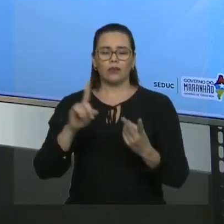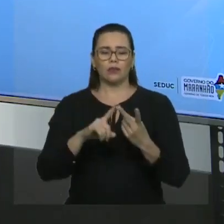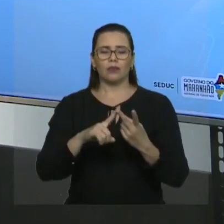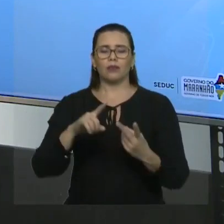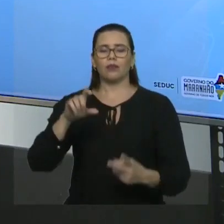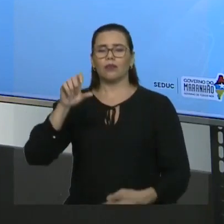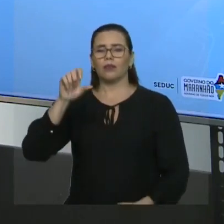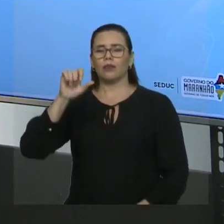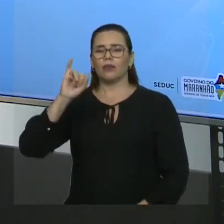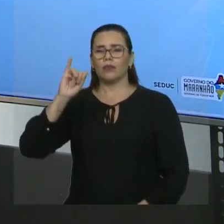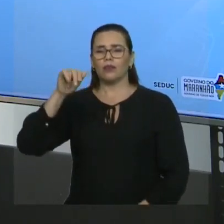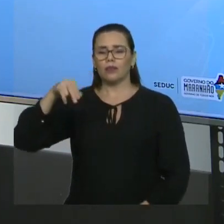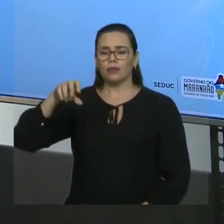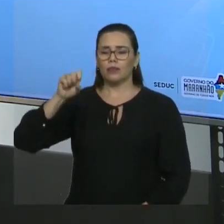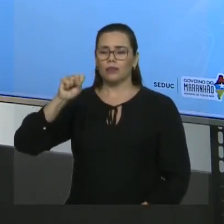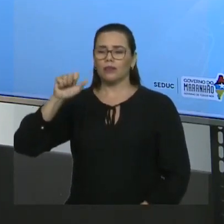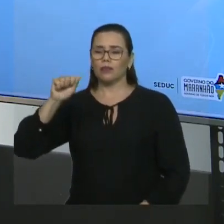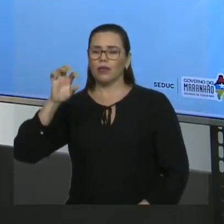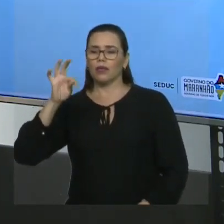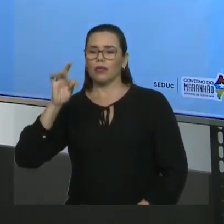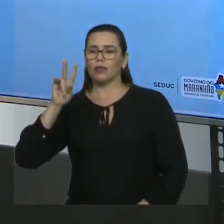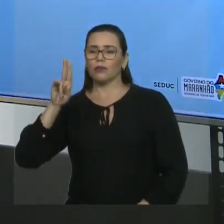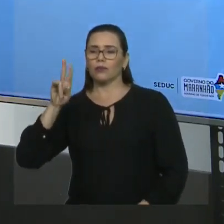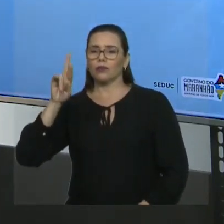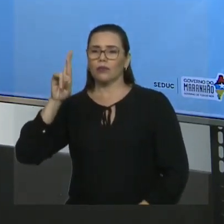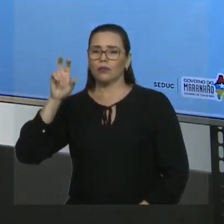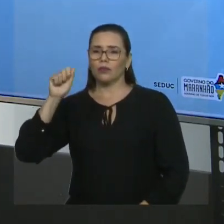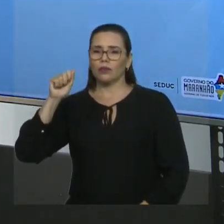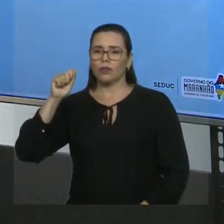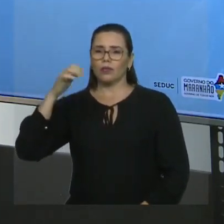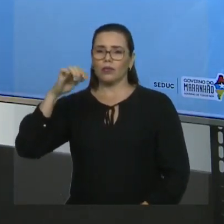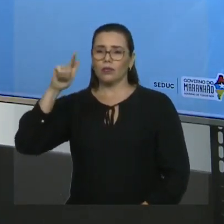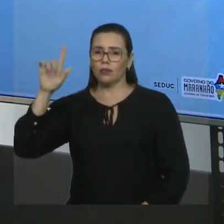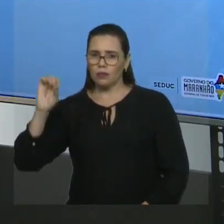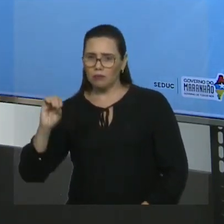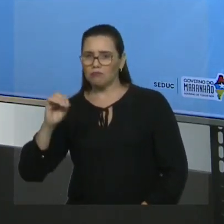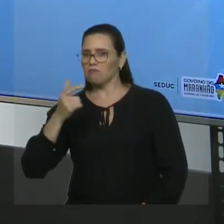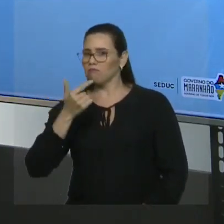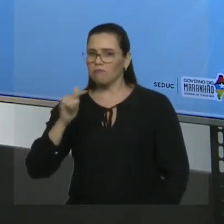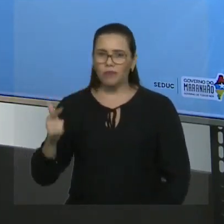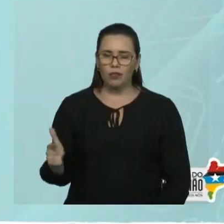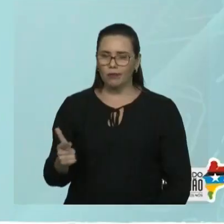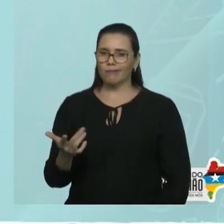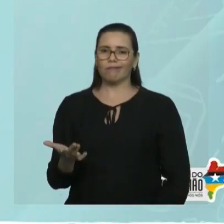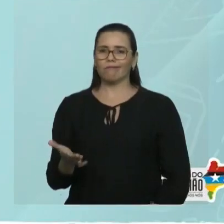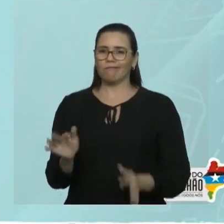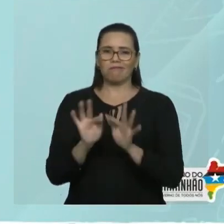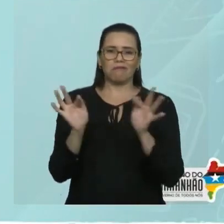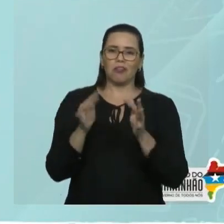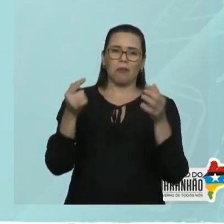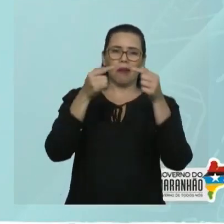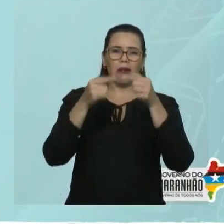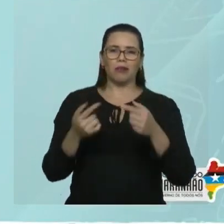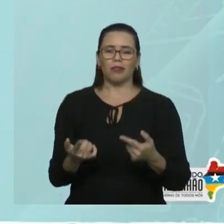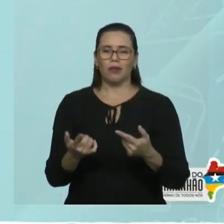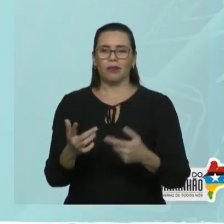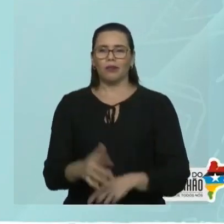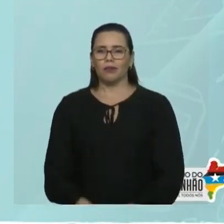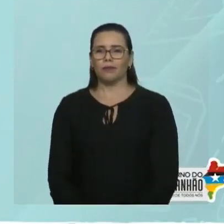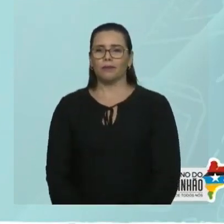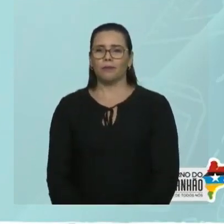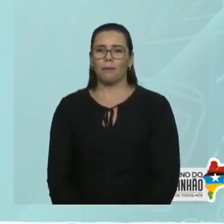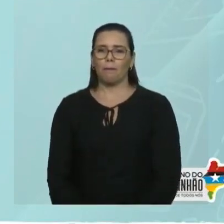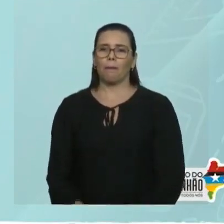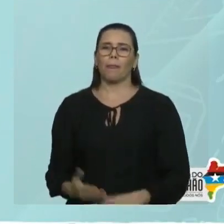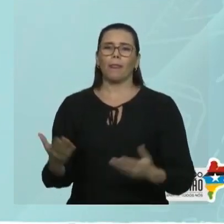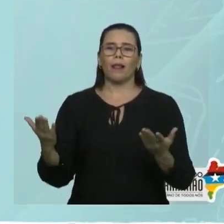ramificações. Então, achei a cadeia principal. Segunda regra. Númerar. Como as ramificações, se você perceber, estão mais para